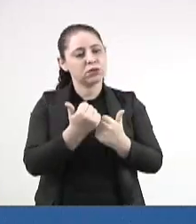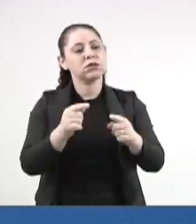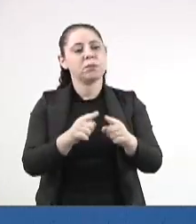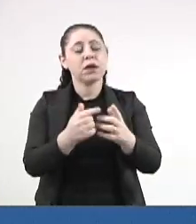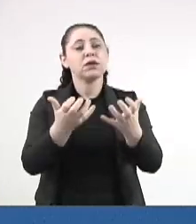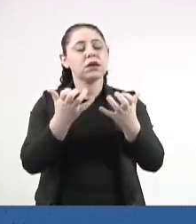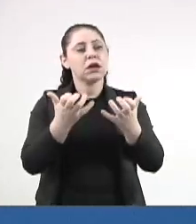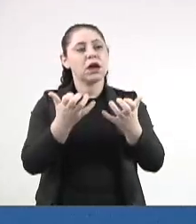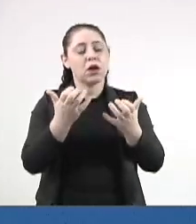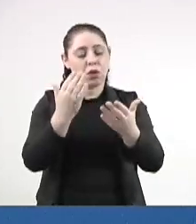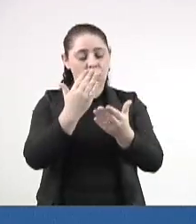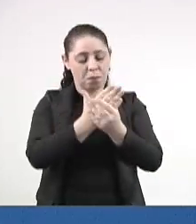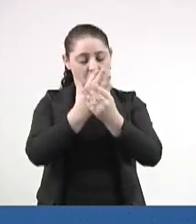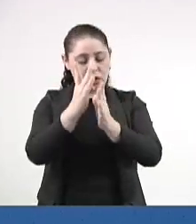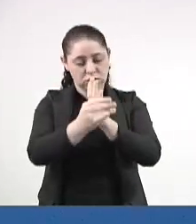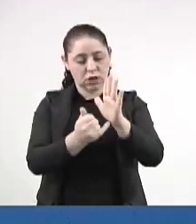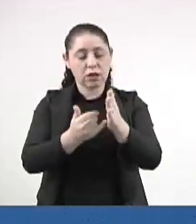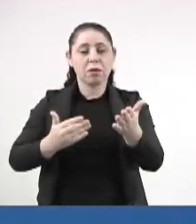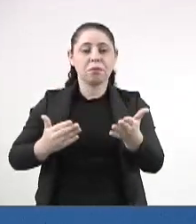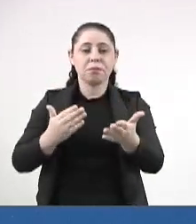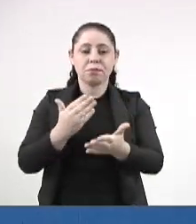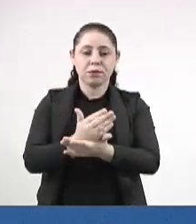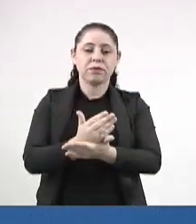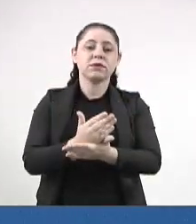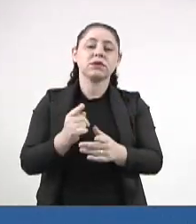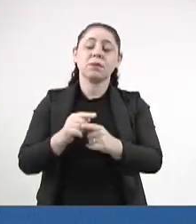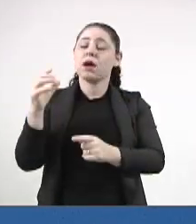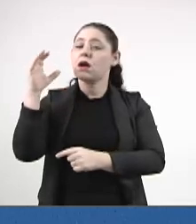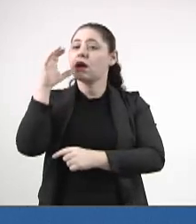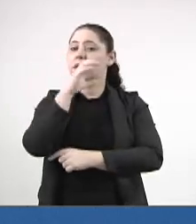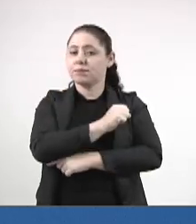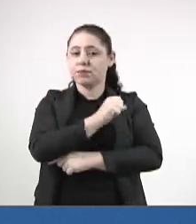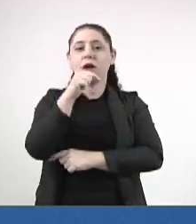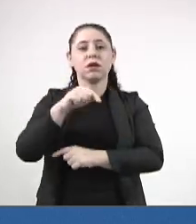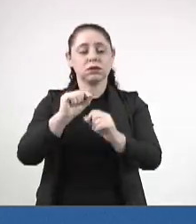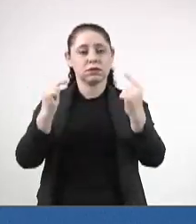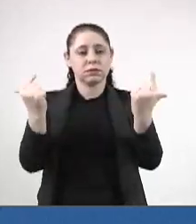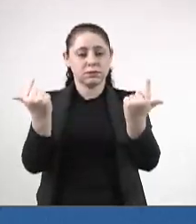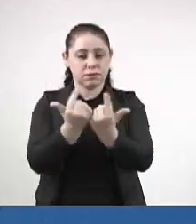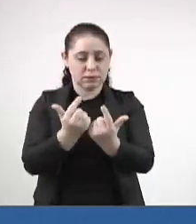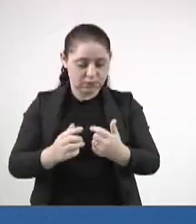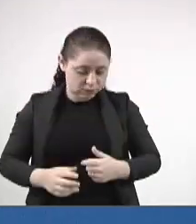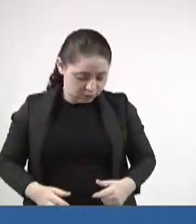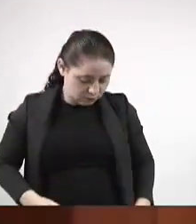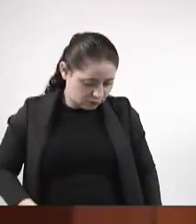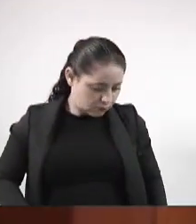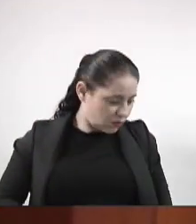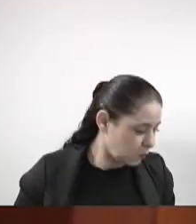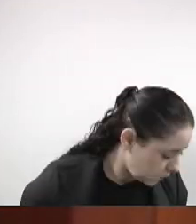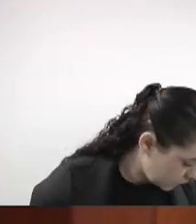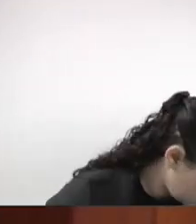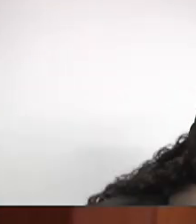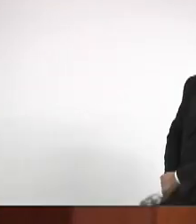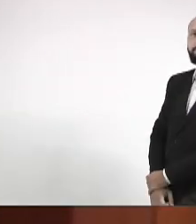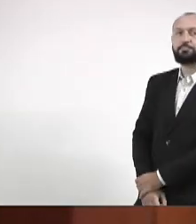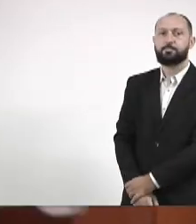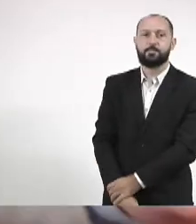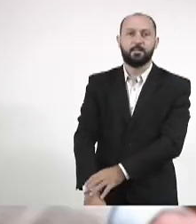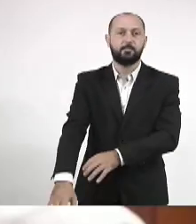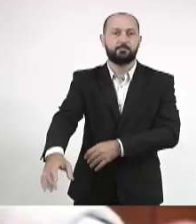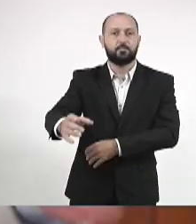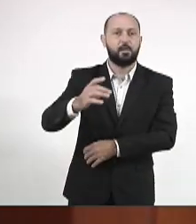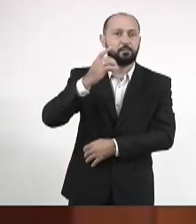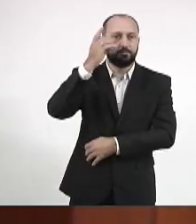também para que o nosso projeto possa ser aprovado o mais rápido possível aqui na Assembleia. Deputado Pedro Kemp, inclusive, quando eu